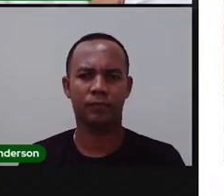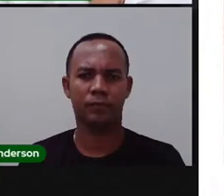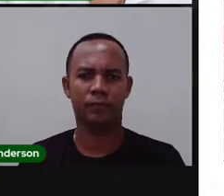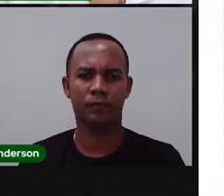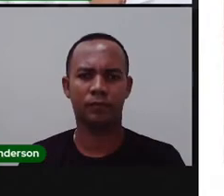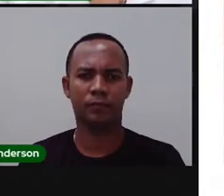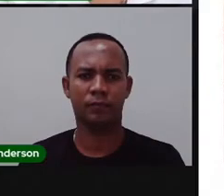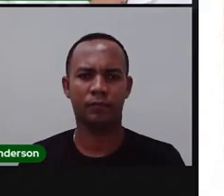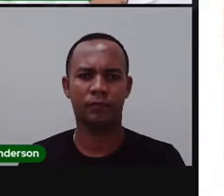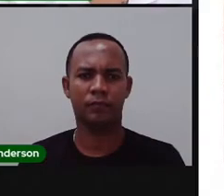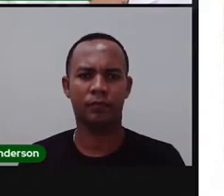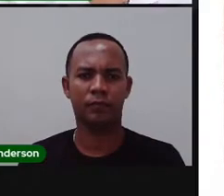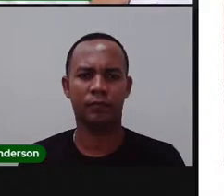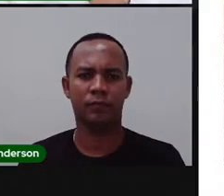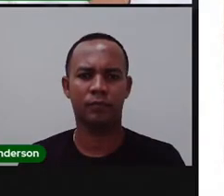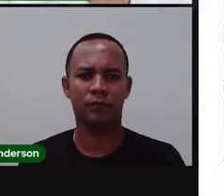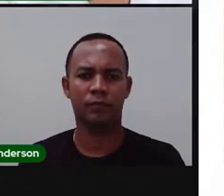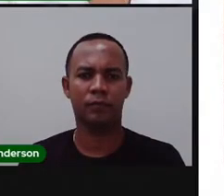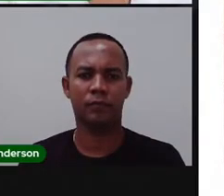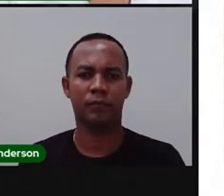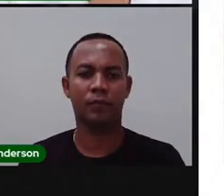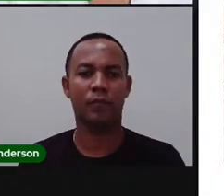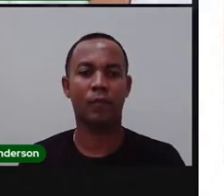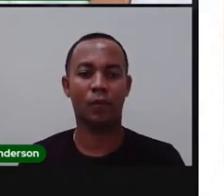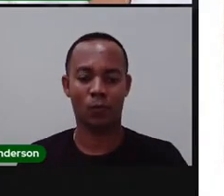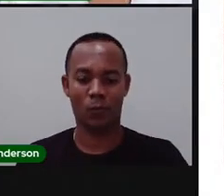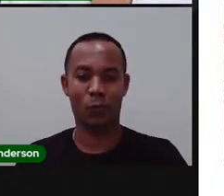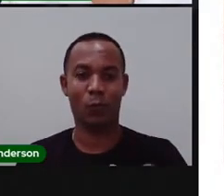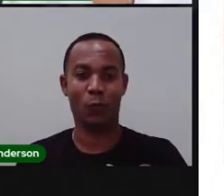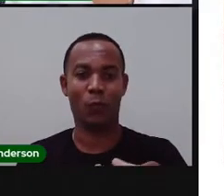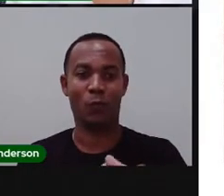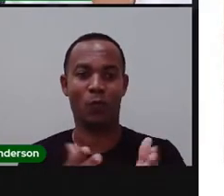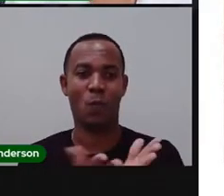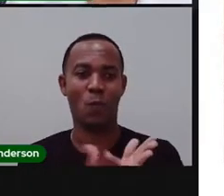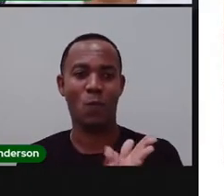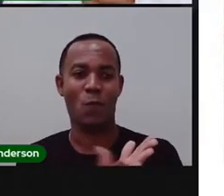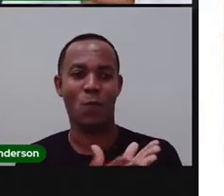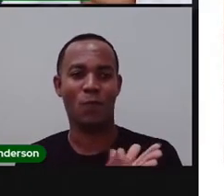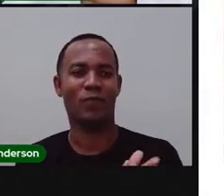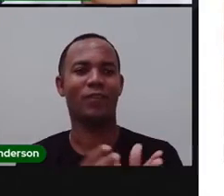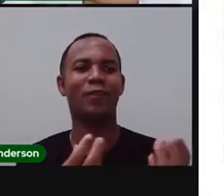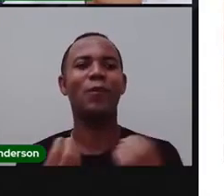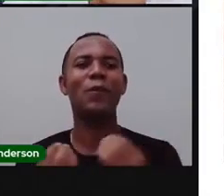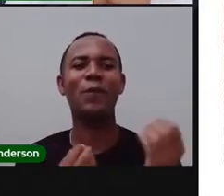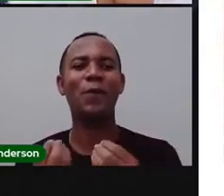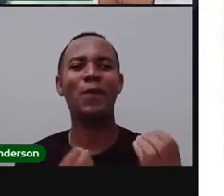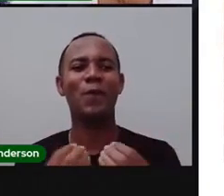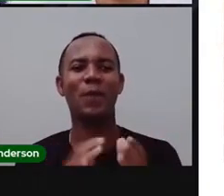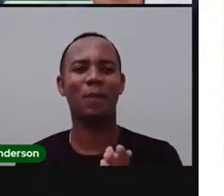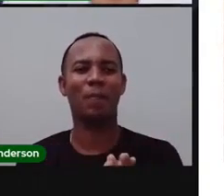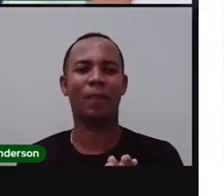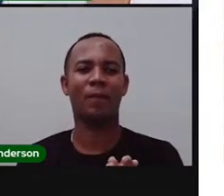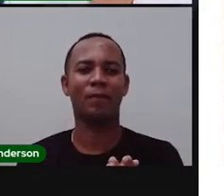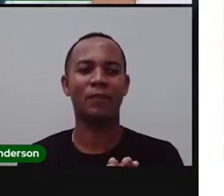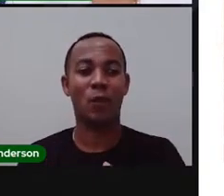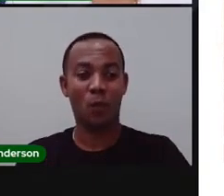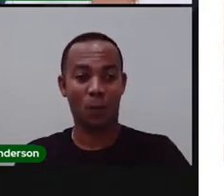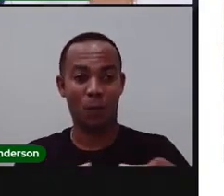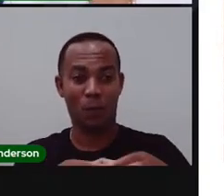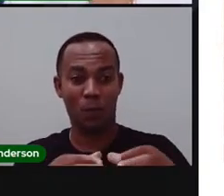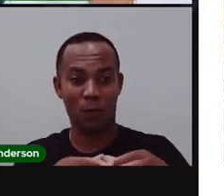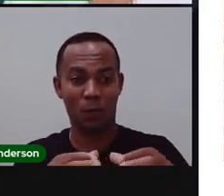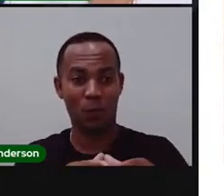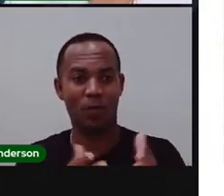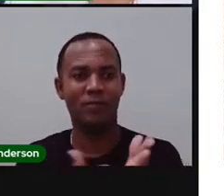Bom, Quixaveira da Machinha, né? A Quixaveira da Machinha é um grupo